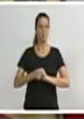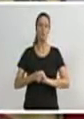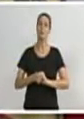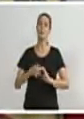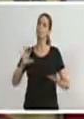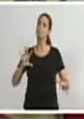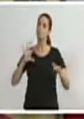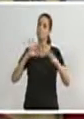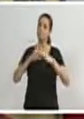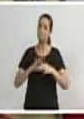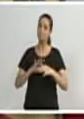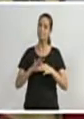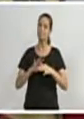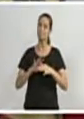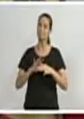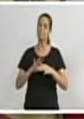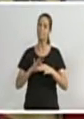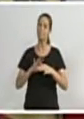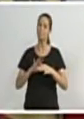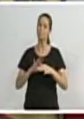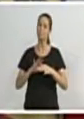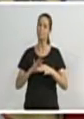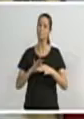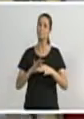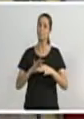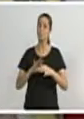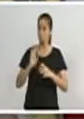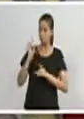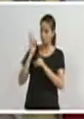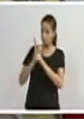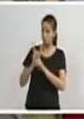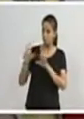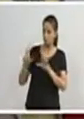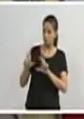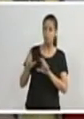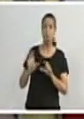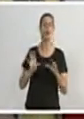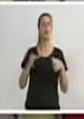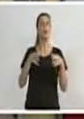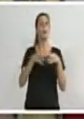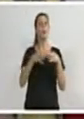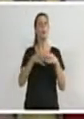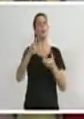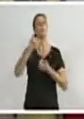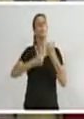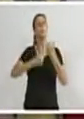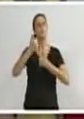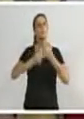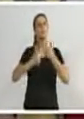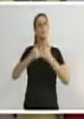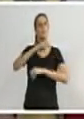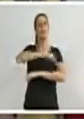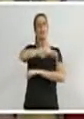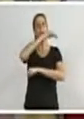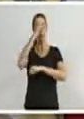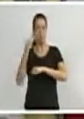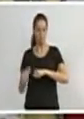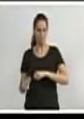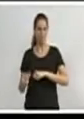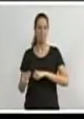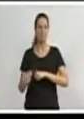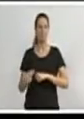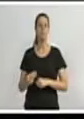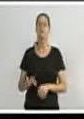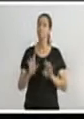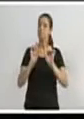parceiros. A Xolari, a equipe de futebol Arco-Íris, em especial